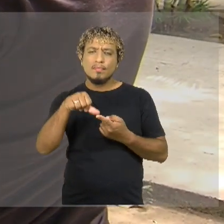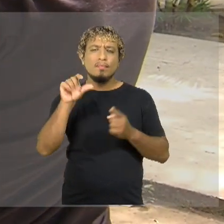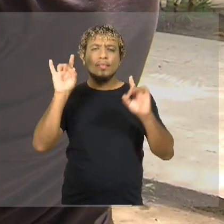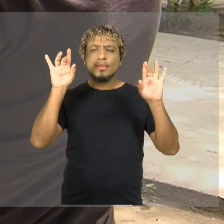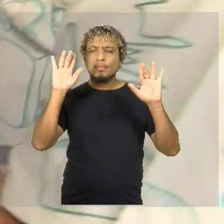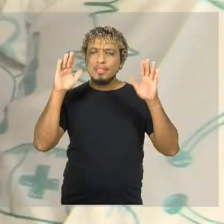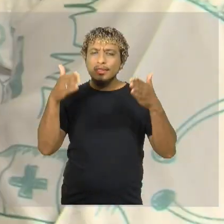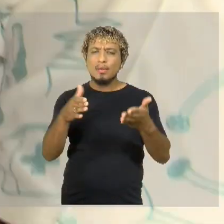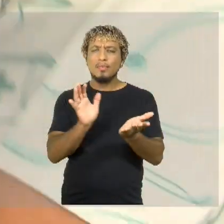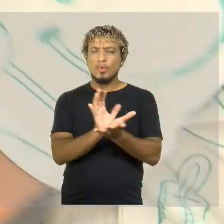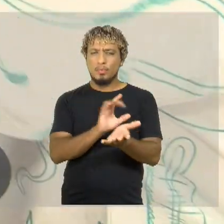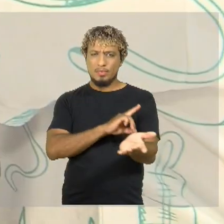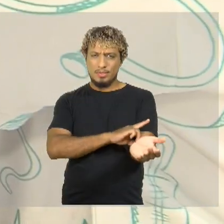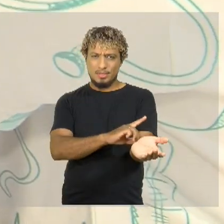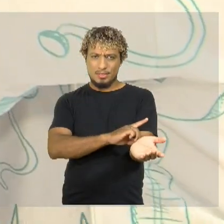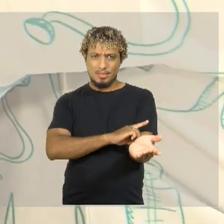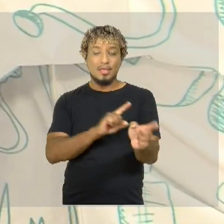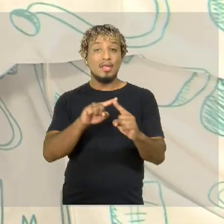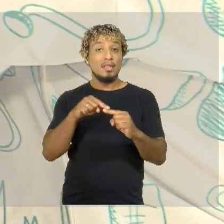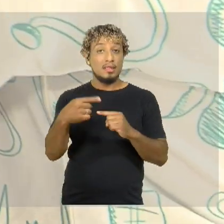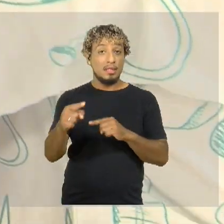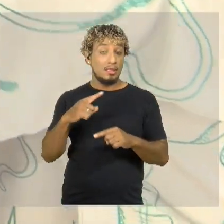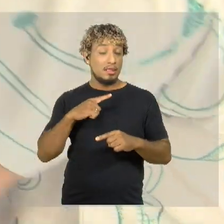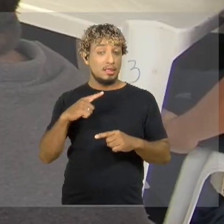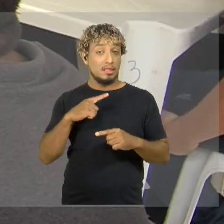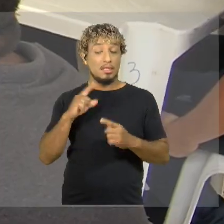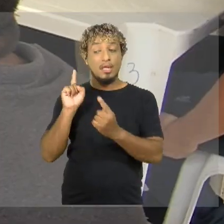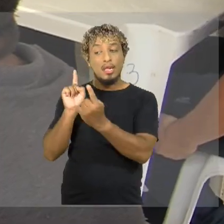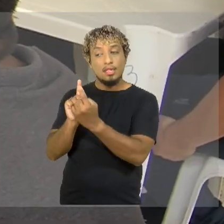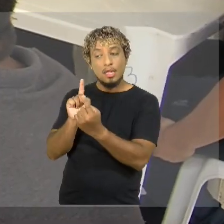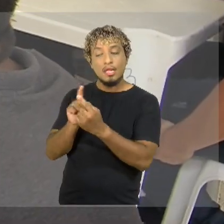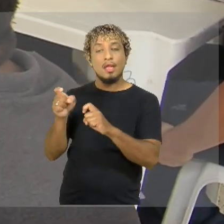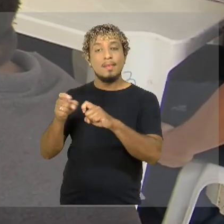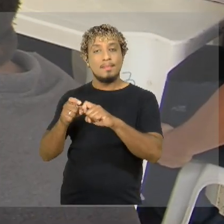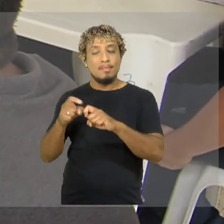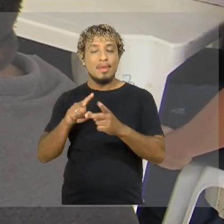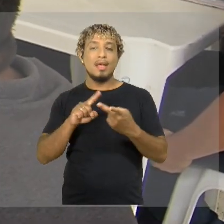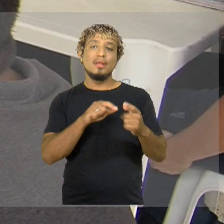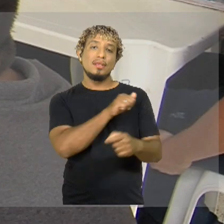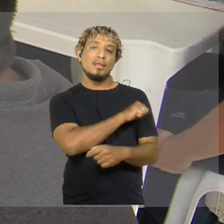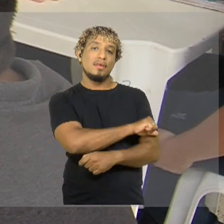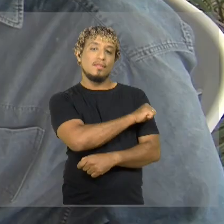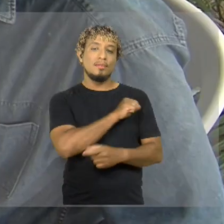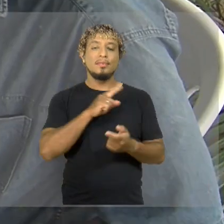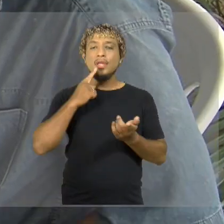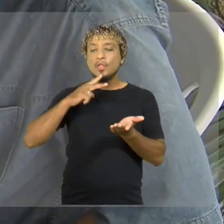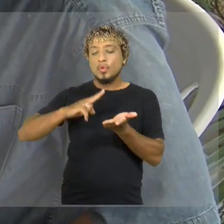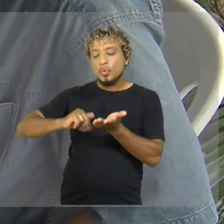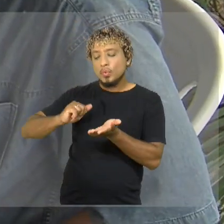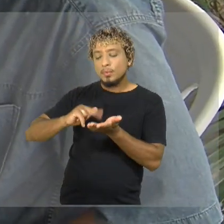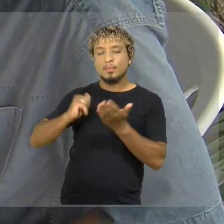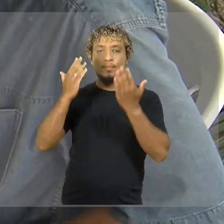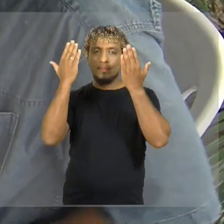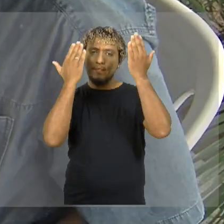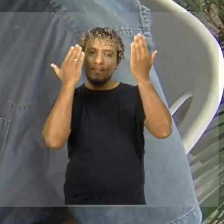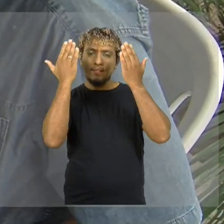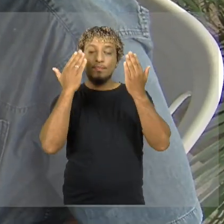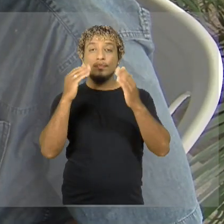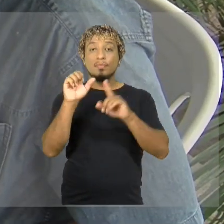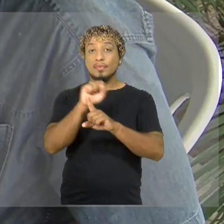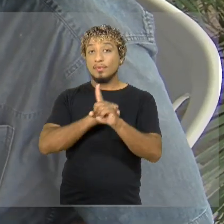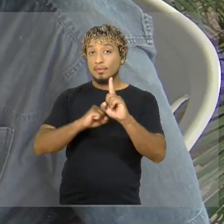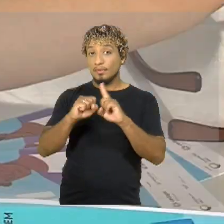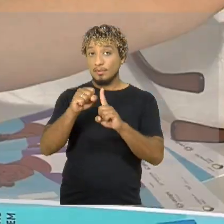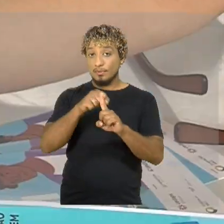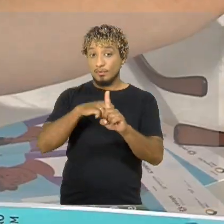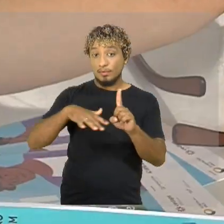que têm diabetes. Em seguida temos atendimento médico de enfermagem, atendimento com nutricionista, psicólogo, assistente